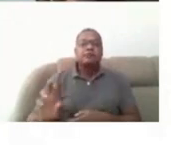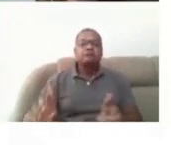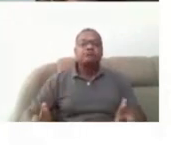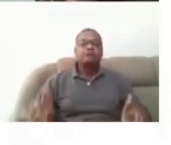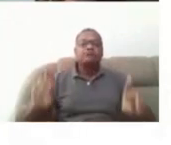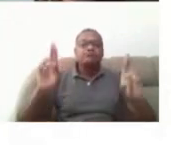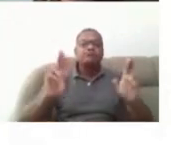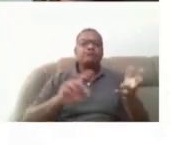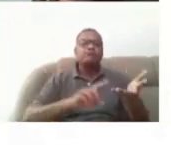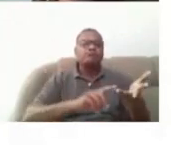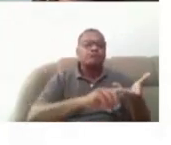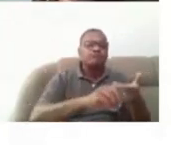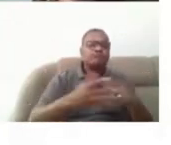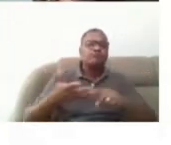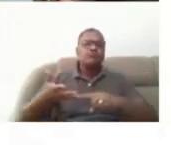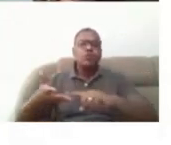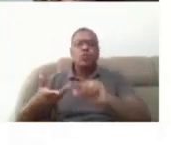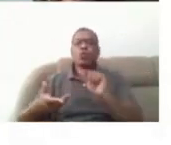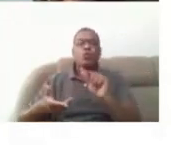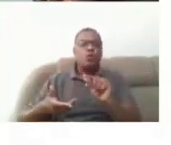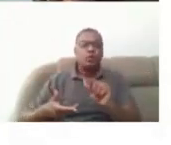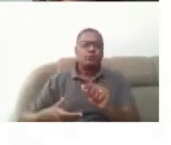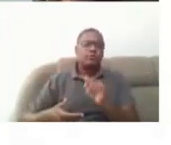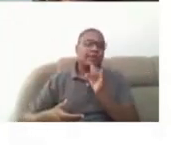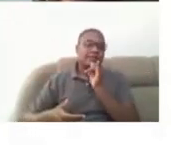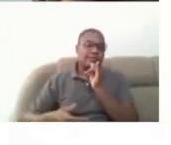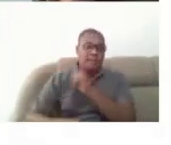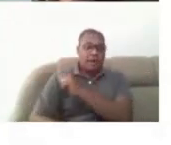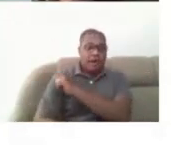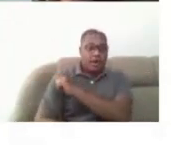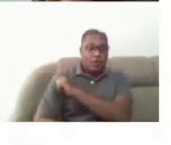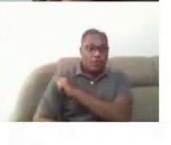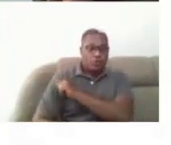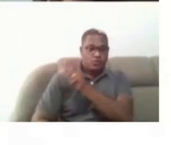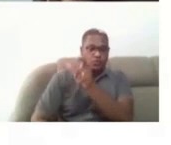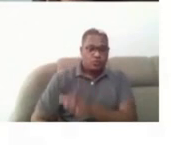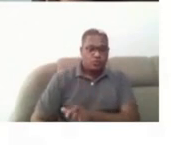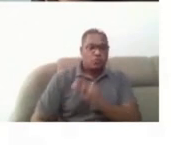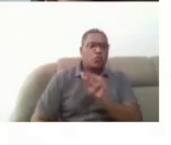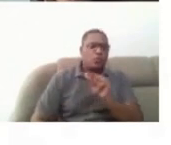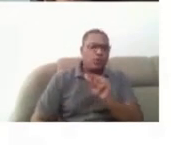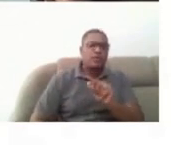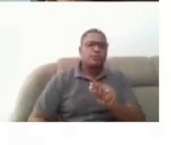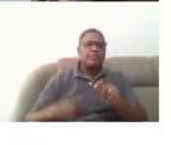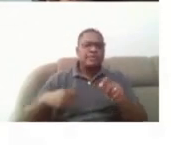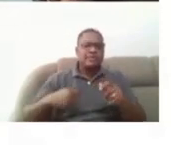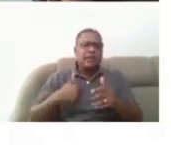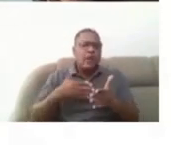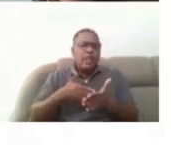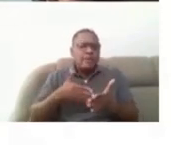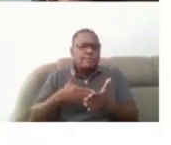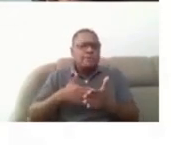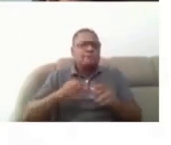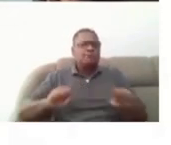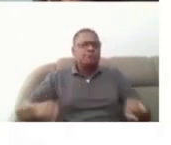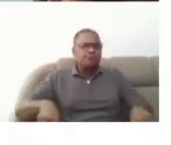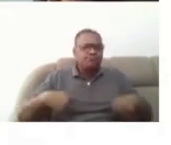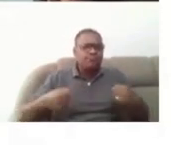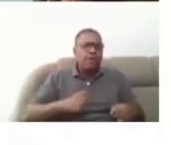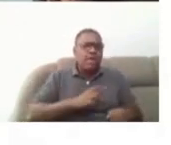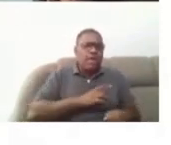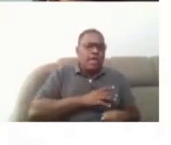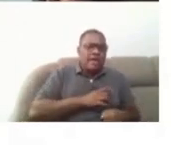compete aos alunos universitários, né? Então, compete a eles. Superar seus limites, medos,